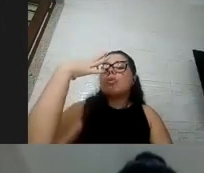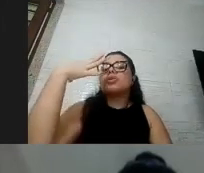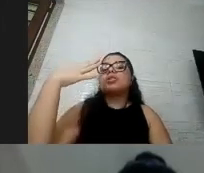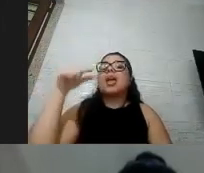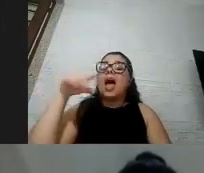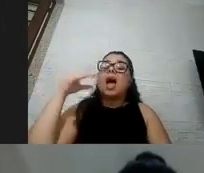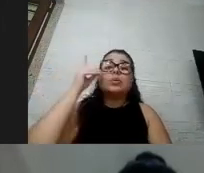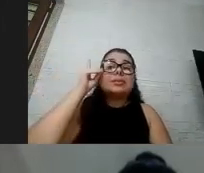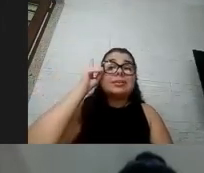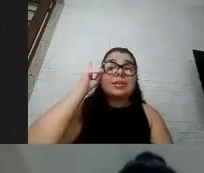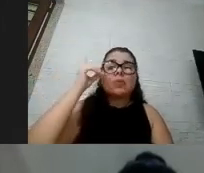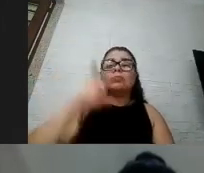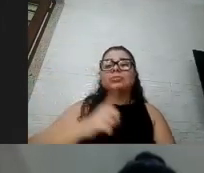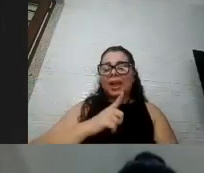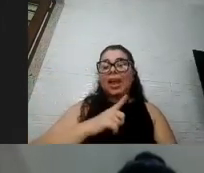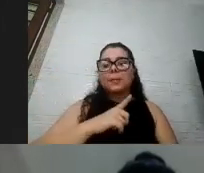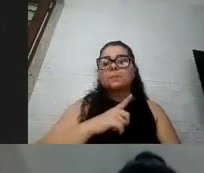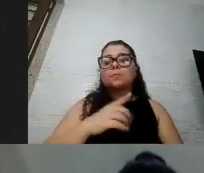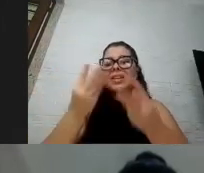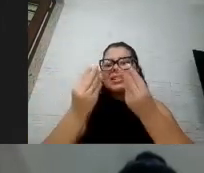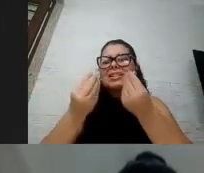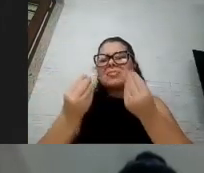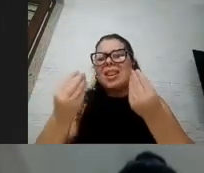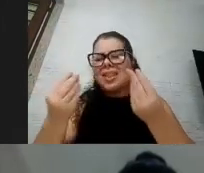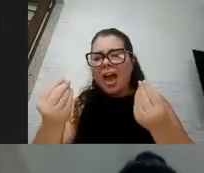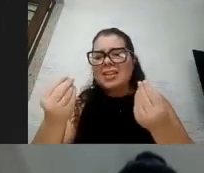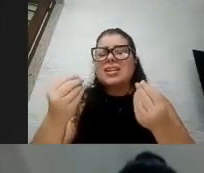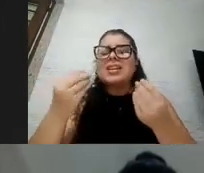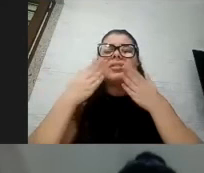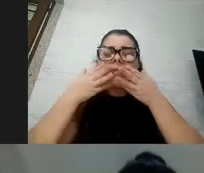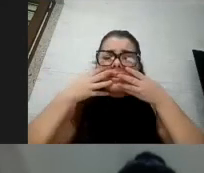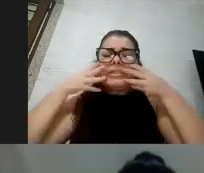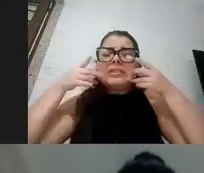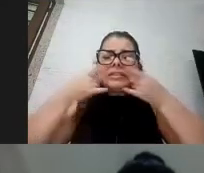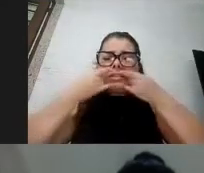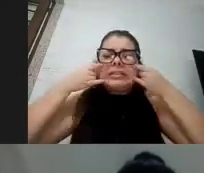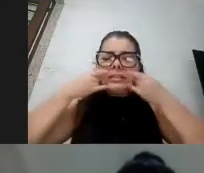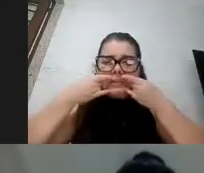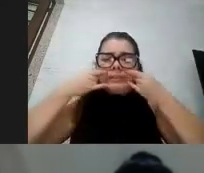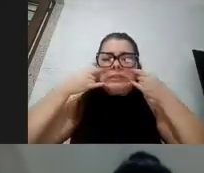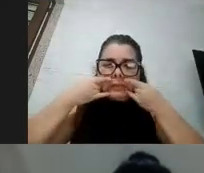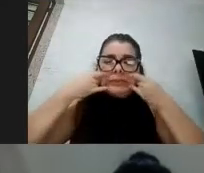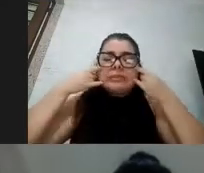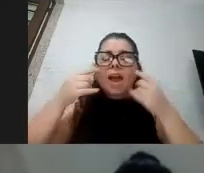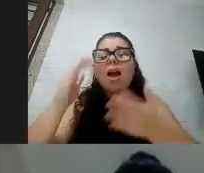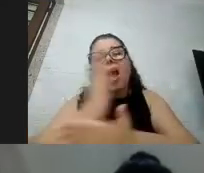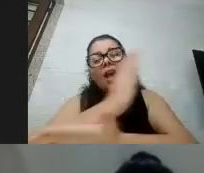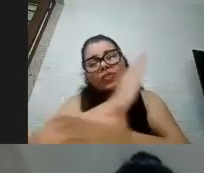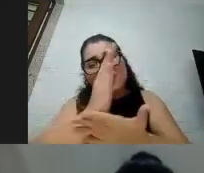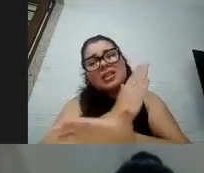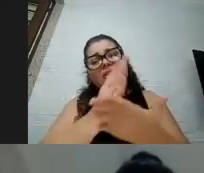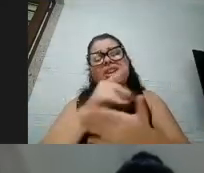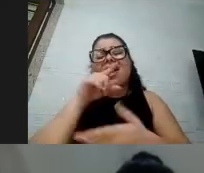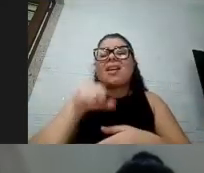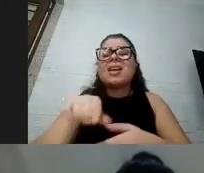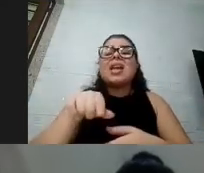também pode ter e ficar com aquilo esfregando no seu rosto o tempo inteiro às vezes é uma coisa